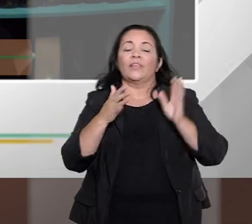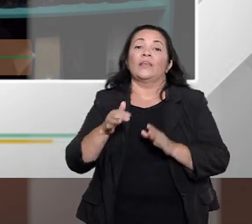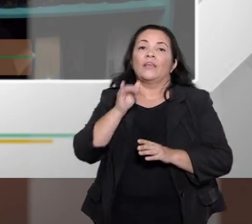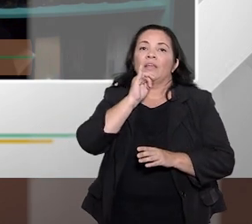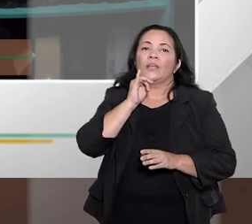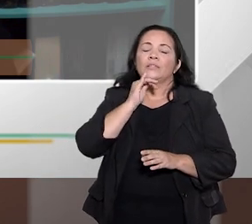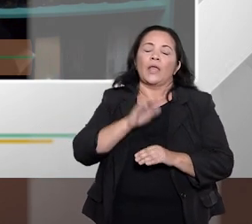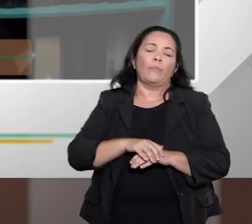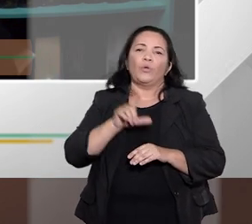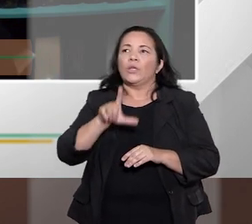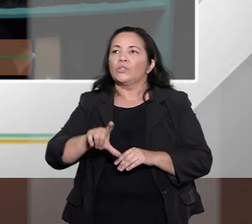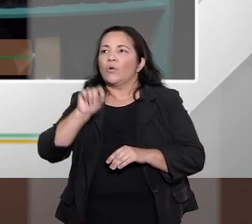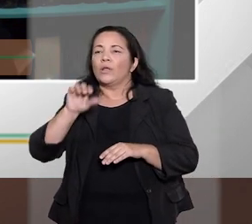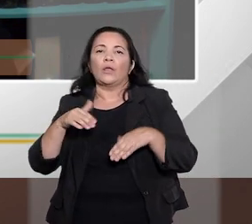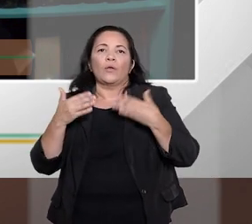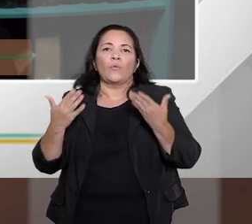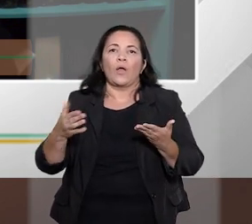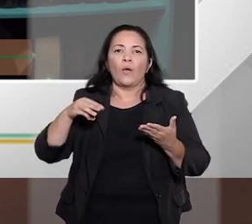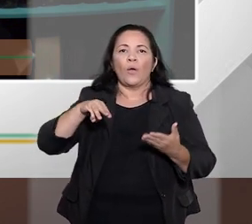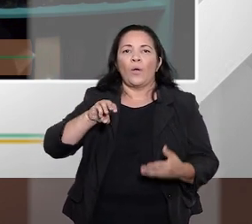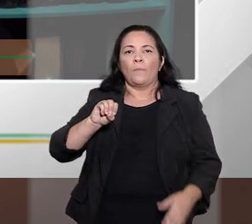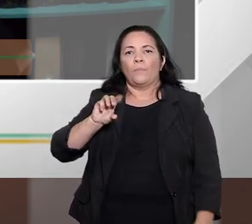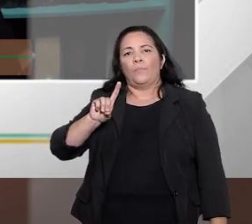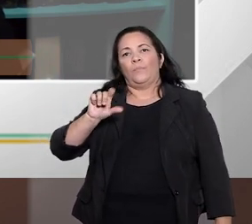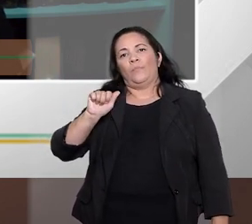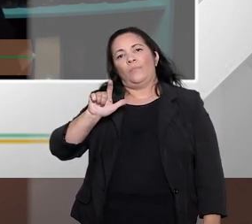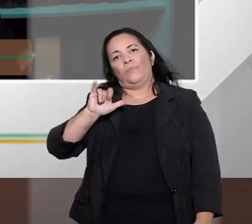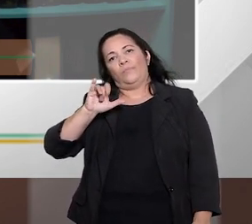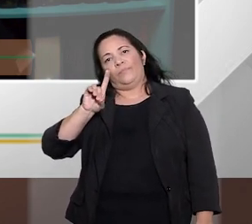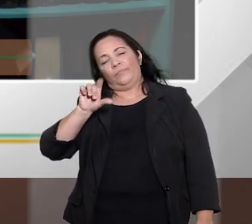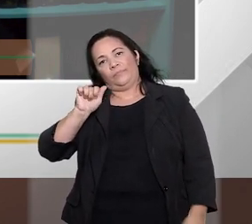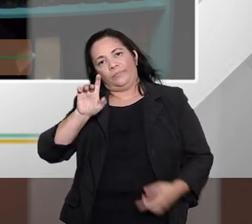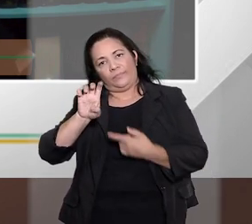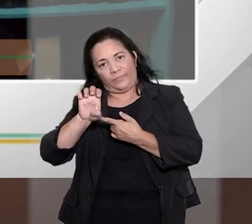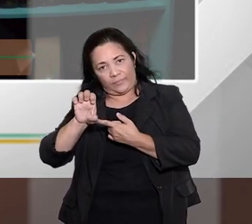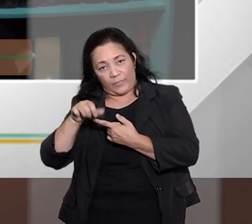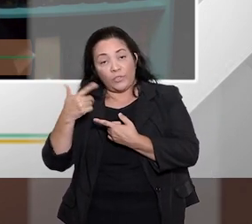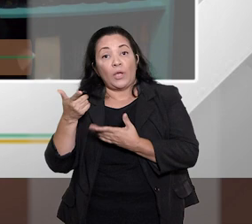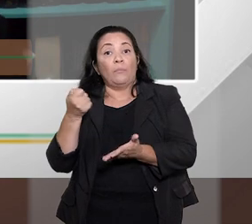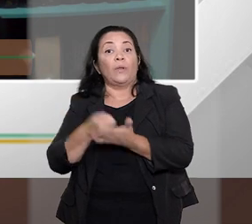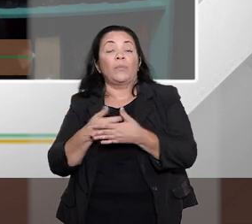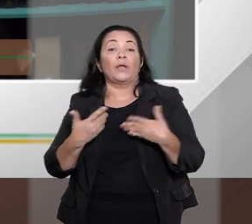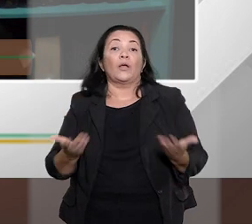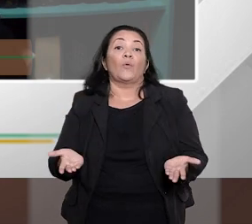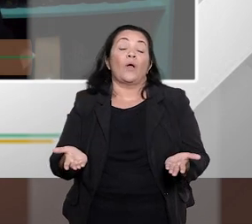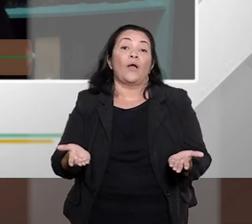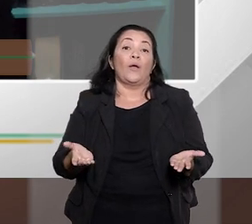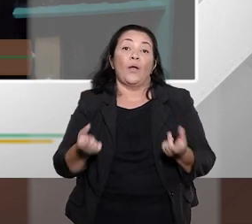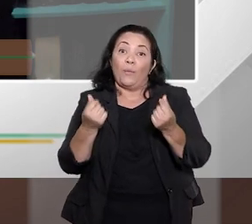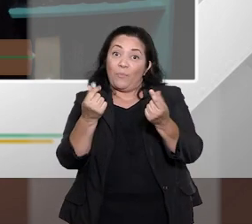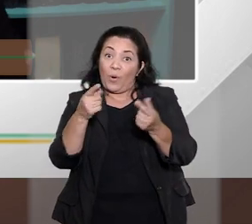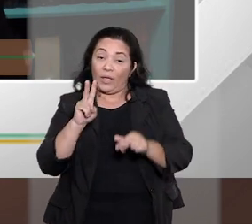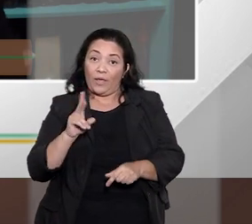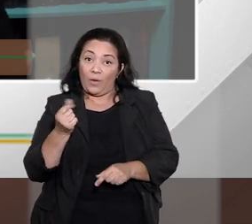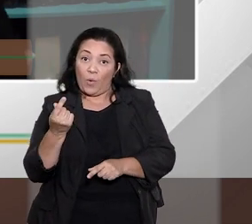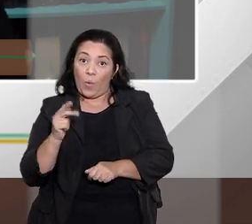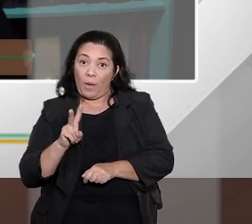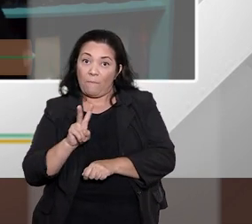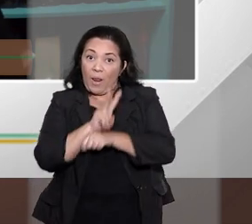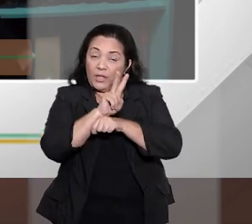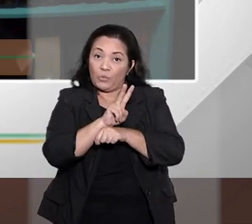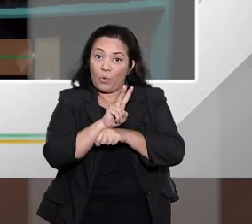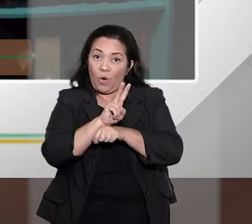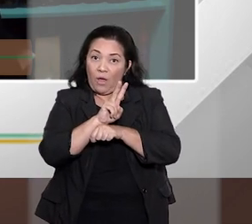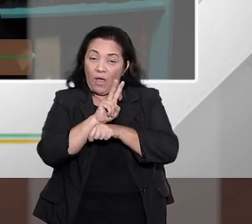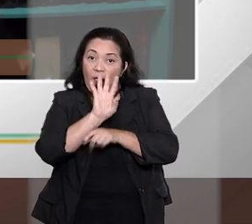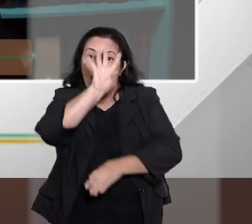ver qual a melhor modalidade que cabe, se a princípio o crédito consignado é muito mais barato que um cartão de